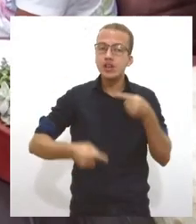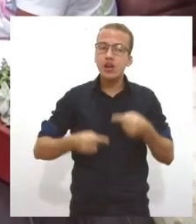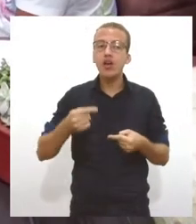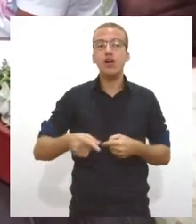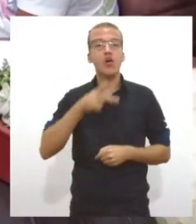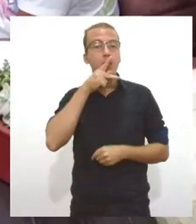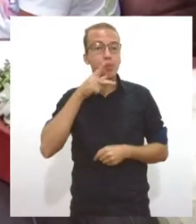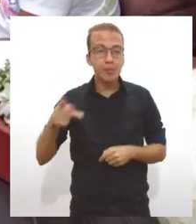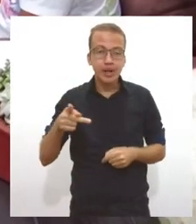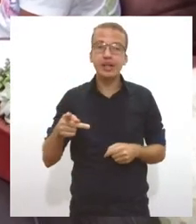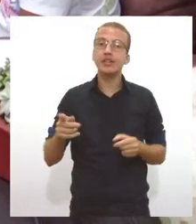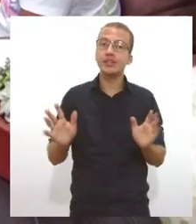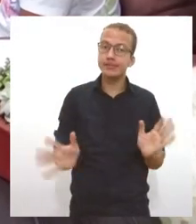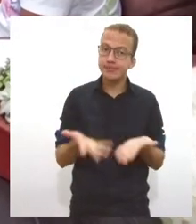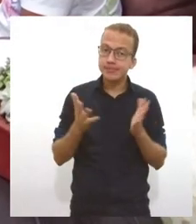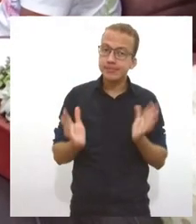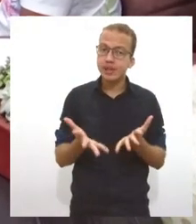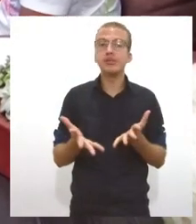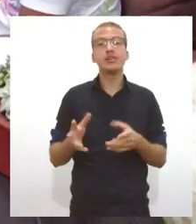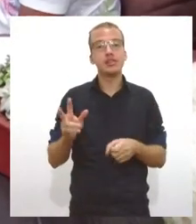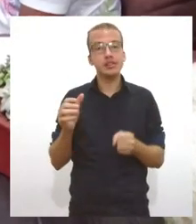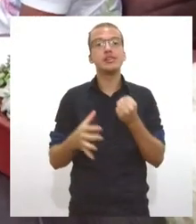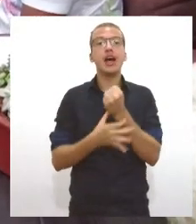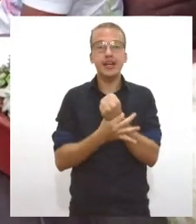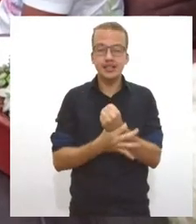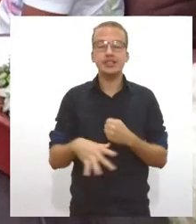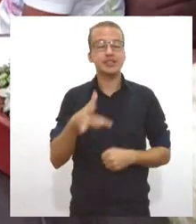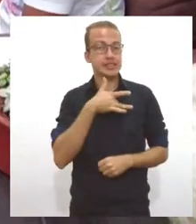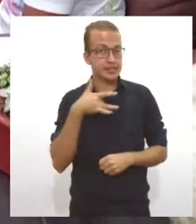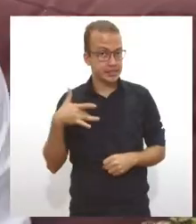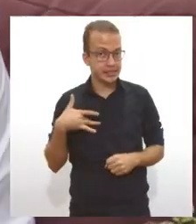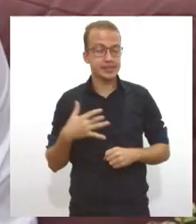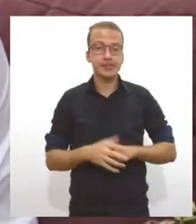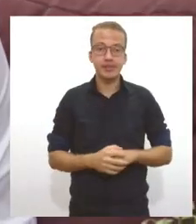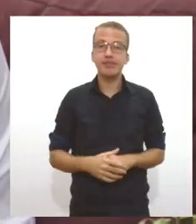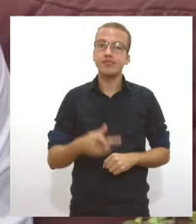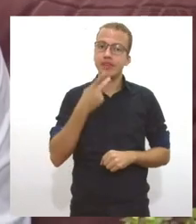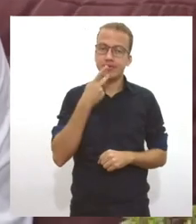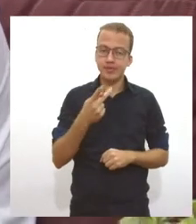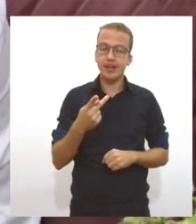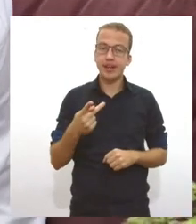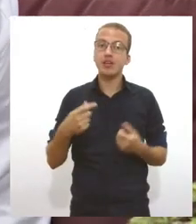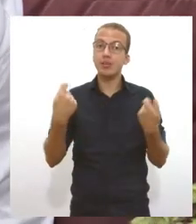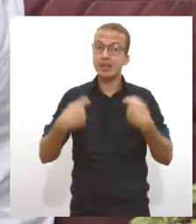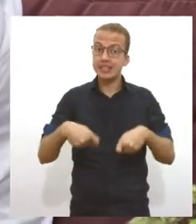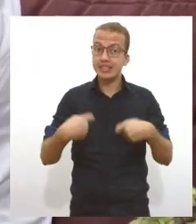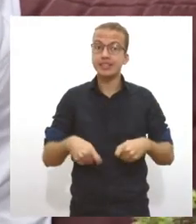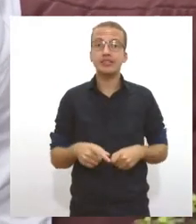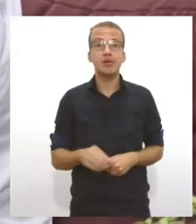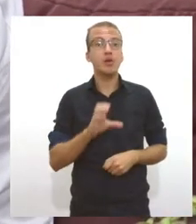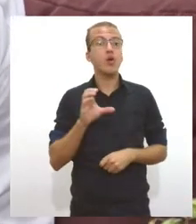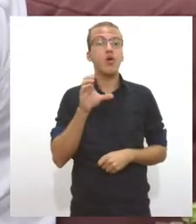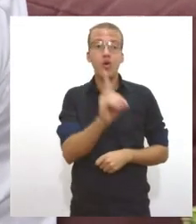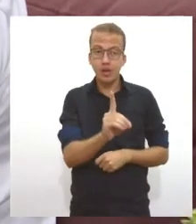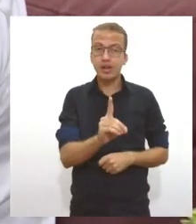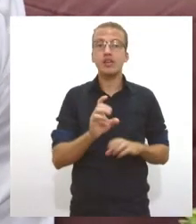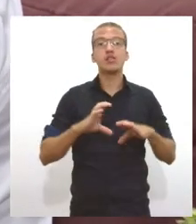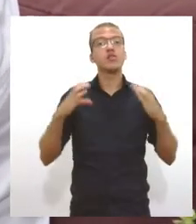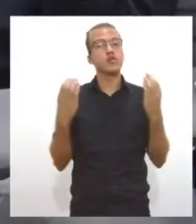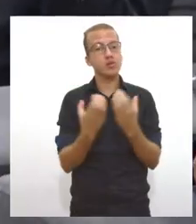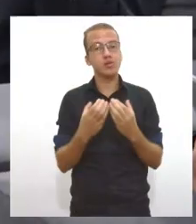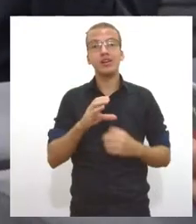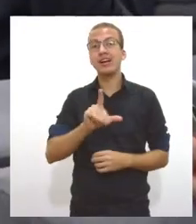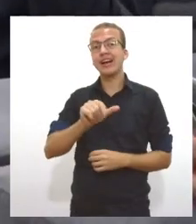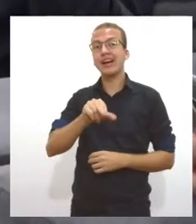Promoção de Assistência à Saúde, o IP Saúde, para tratar da demanda. O coordenador da comissão pró-saúde, Cláudio Caducha,